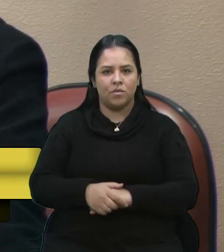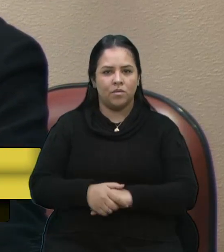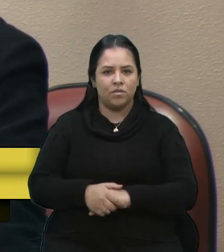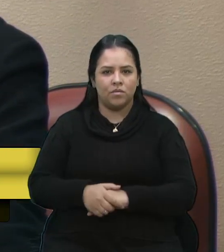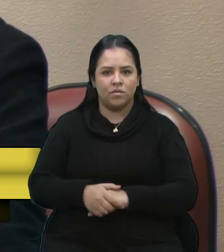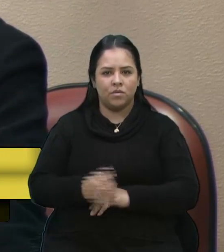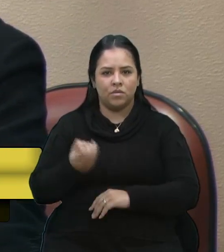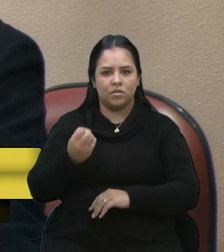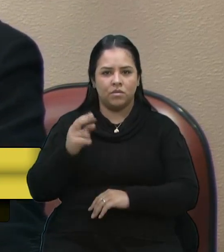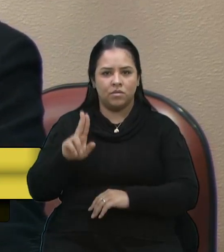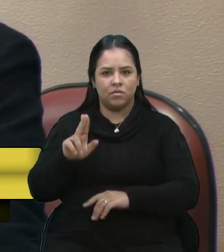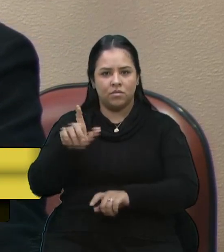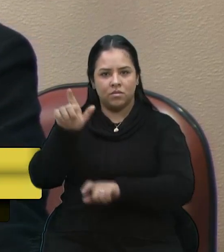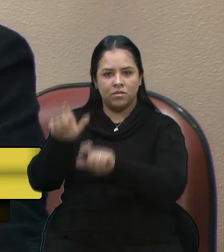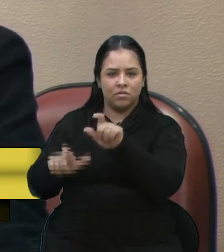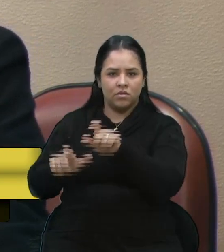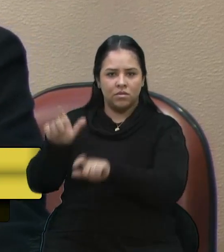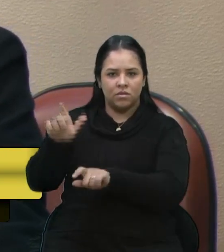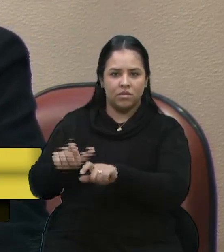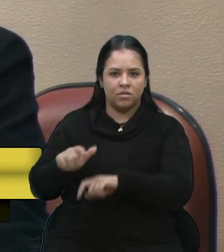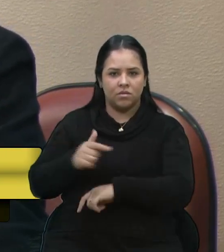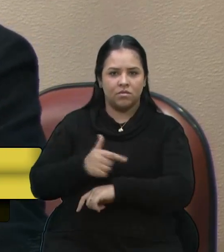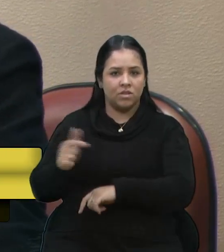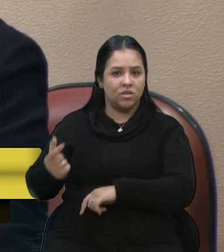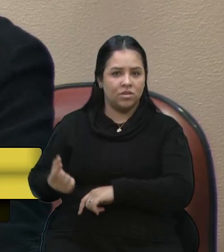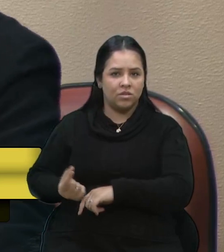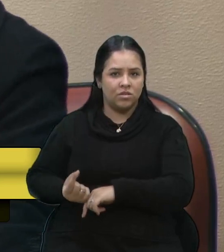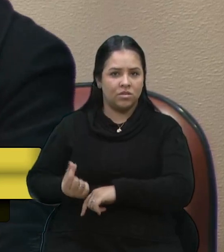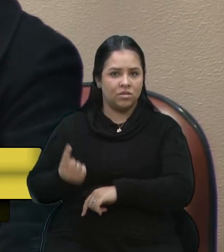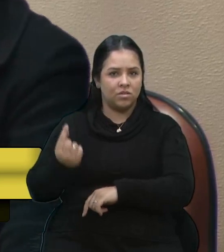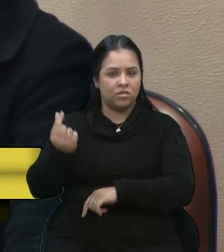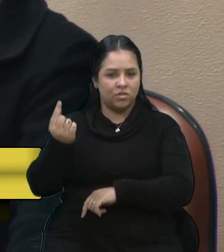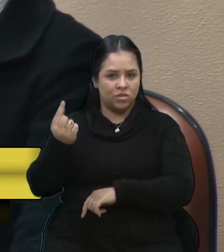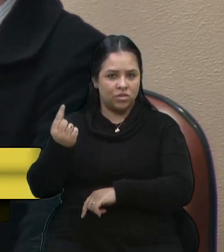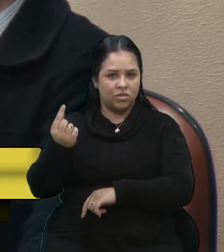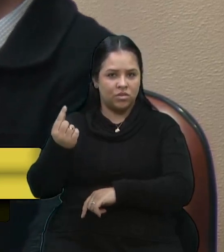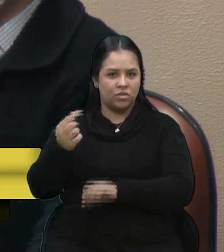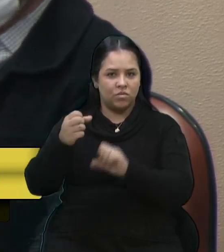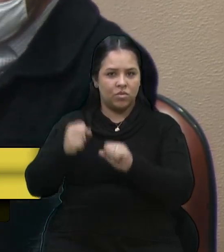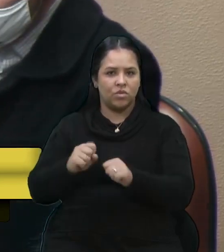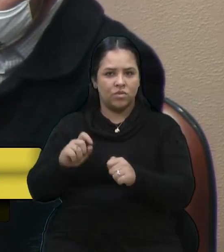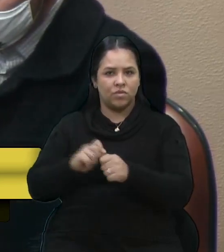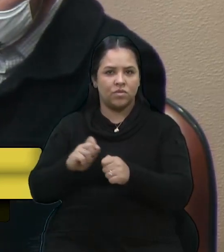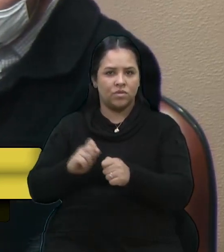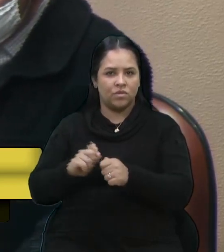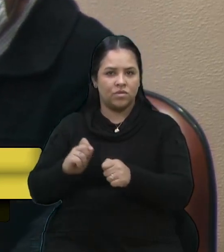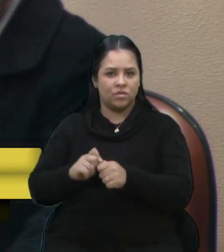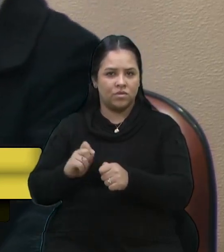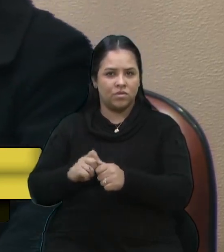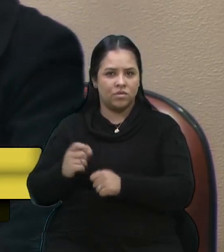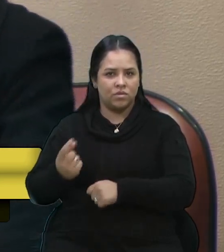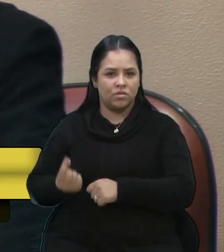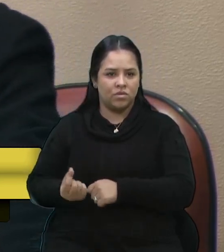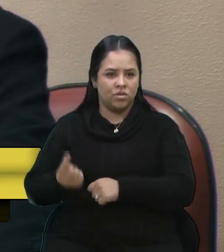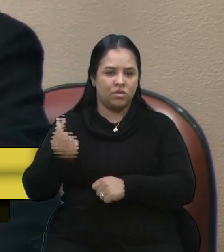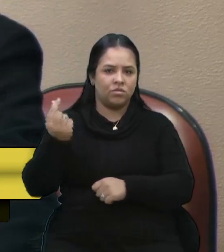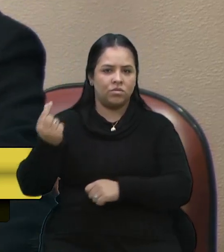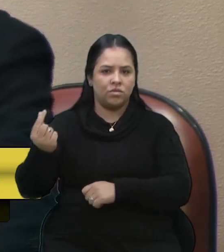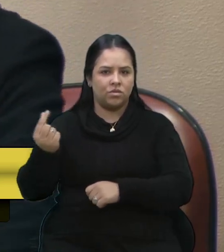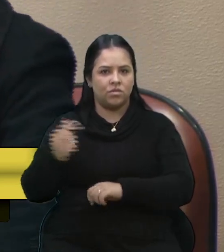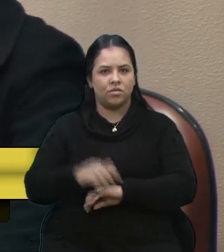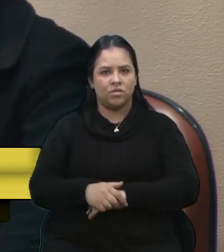pessoas que não têm uma renda, que possam fazer um financiamento pelas